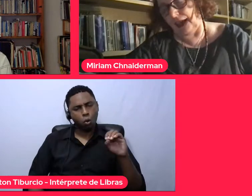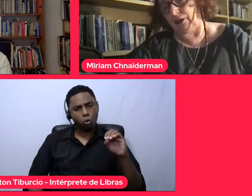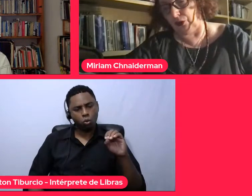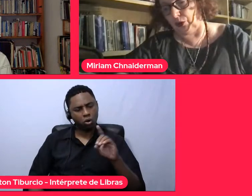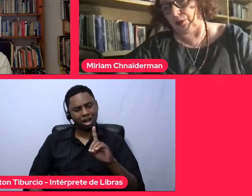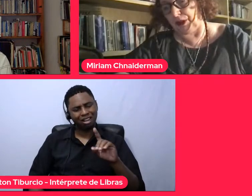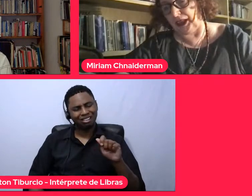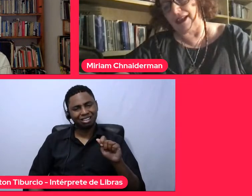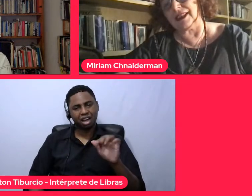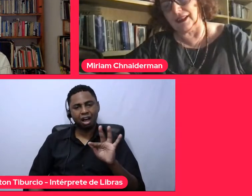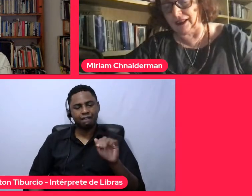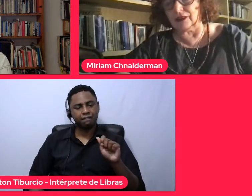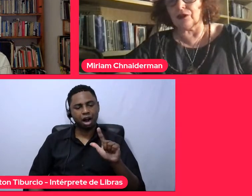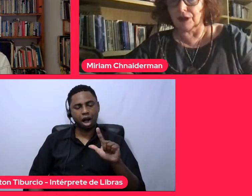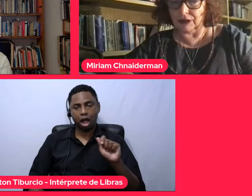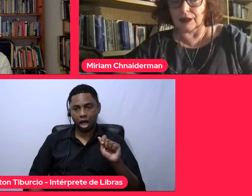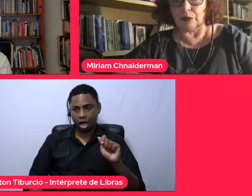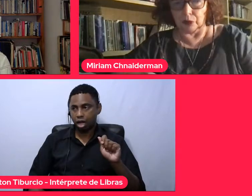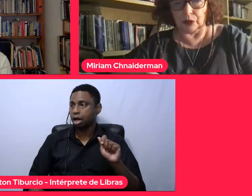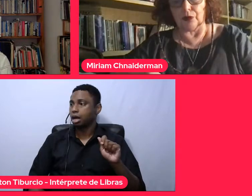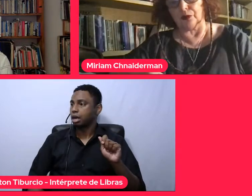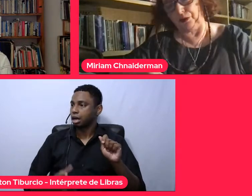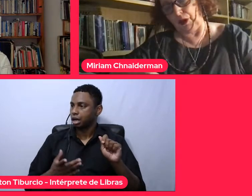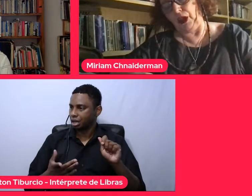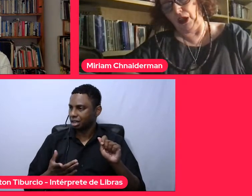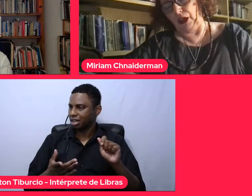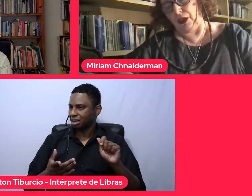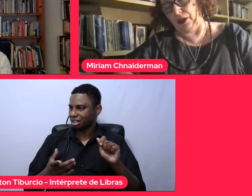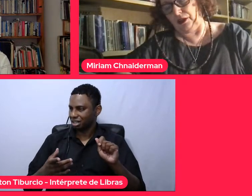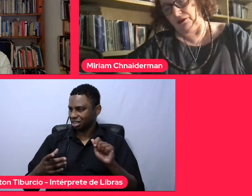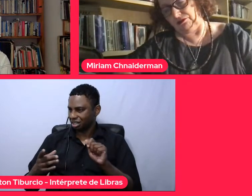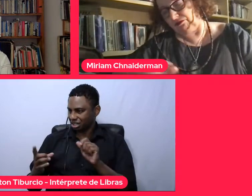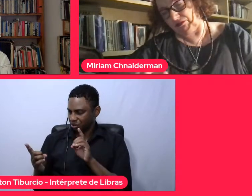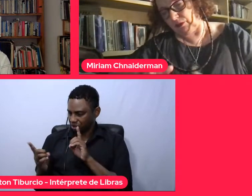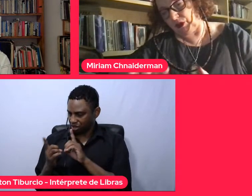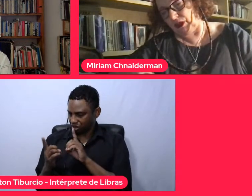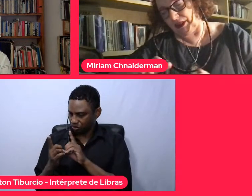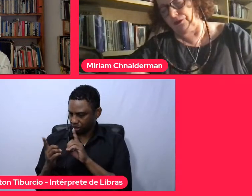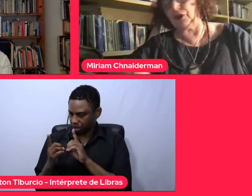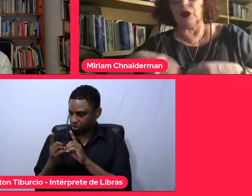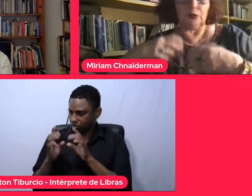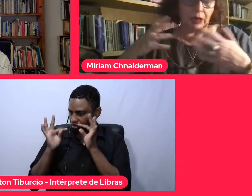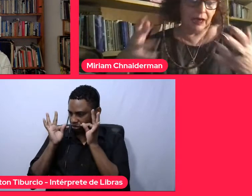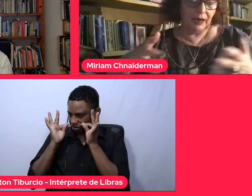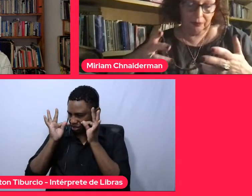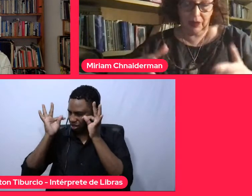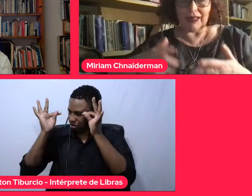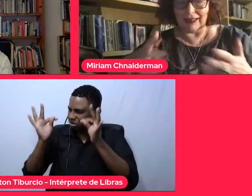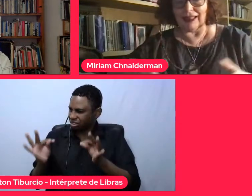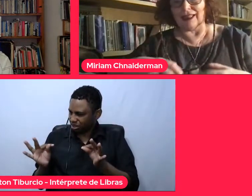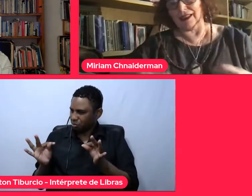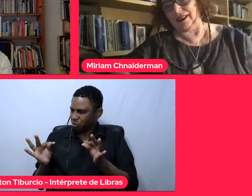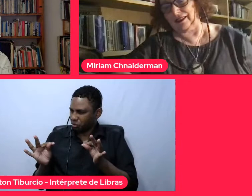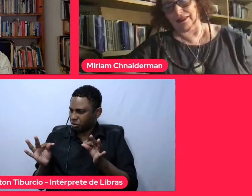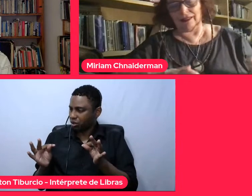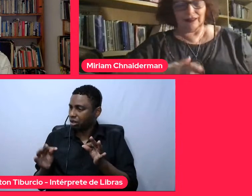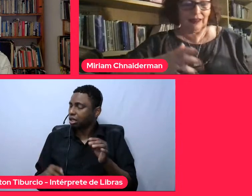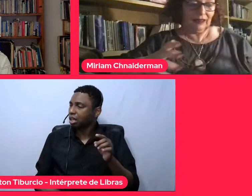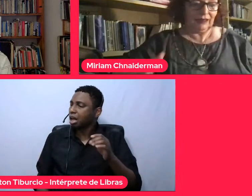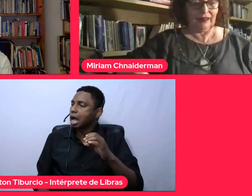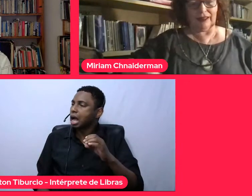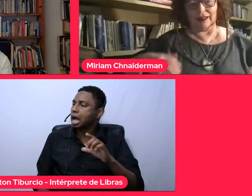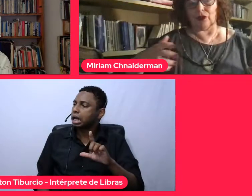que é sobre a clínica do testemunho, que foi uma clínica